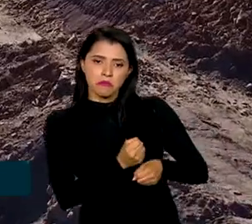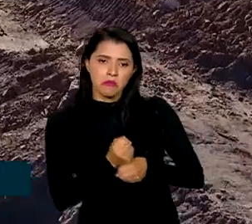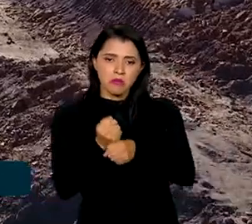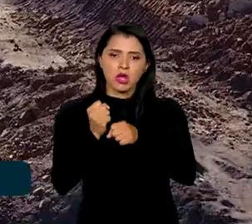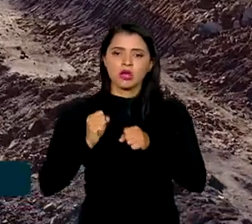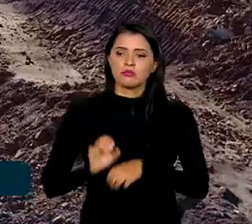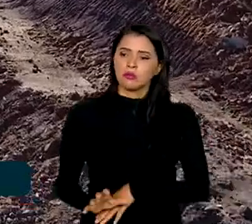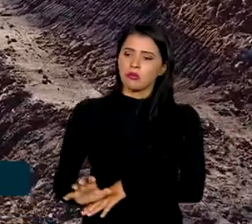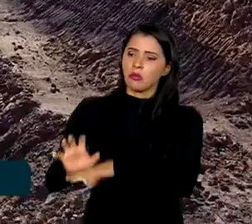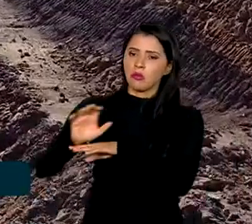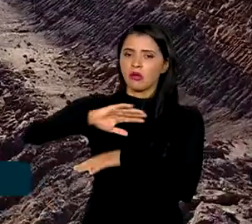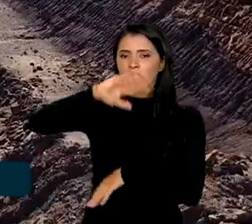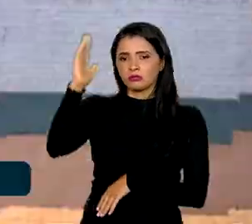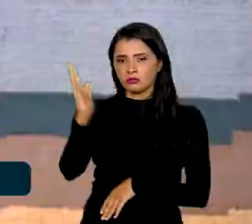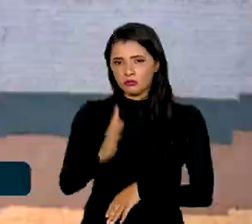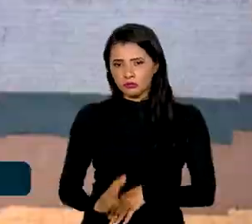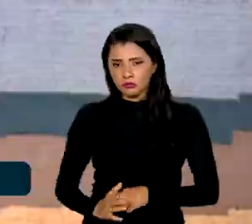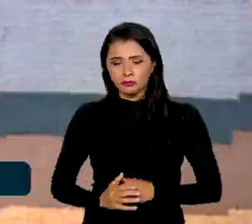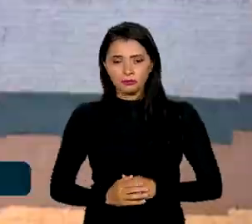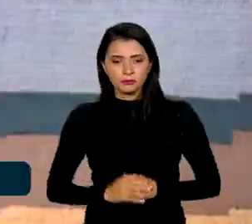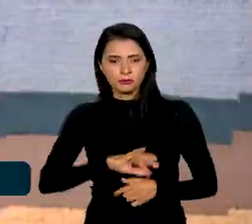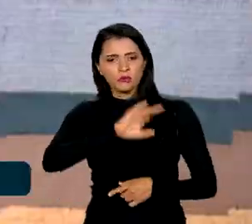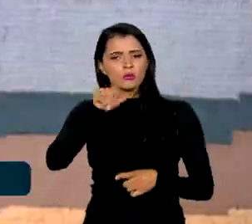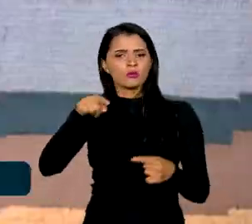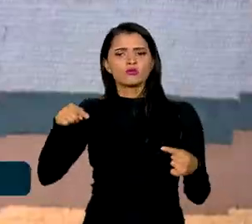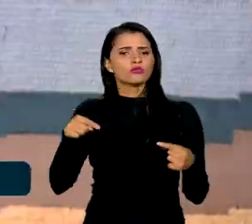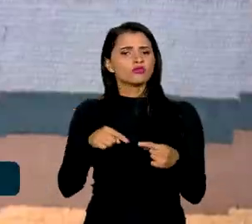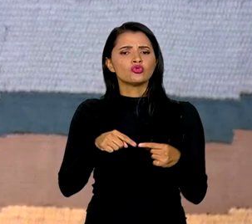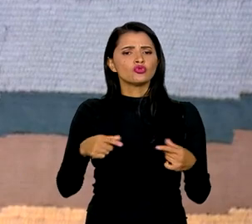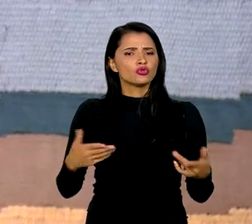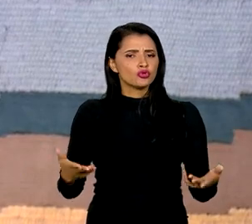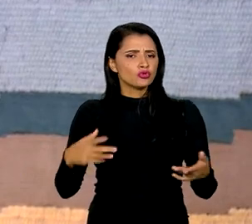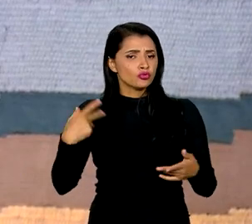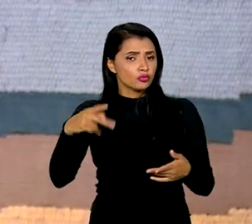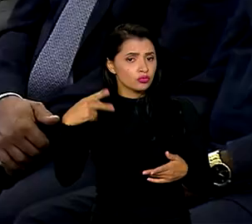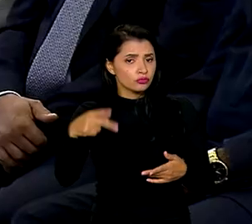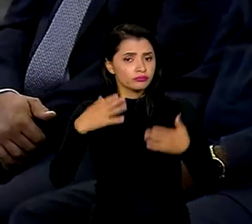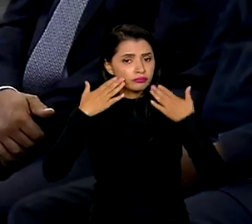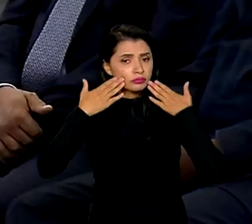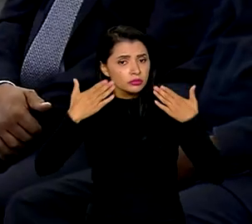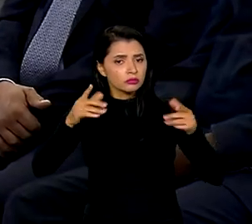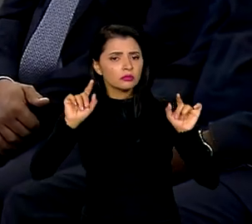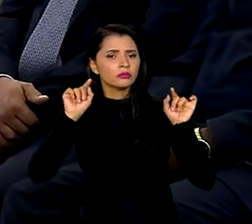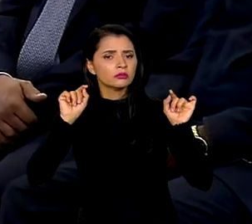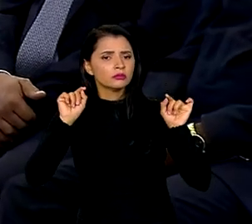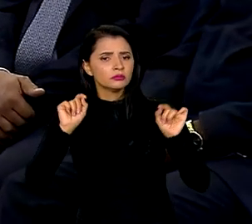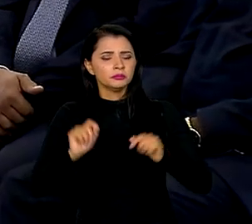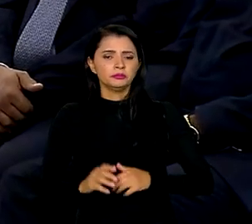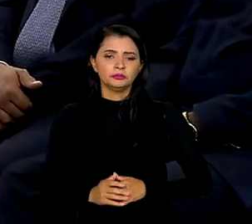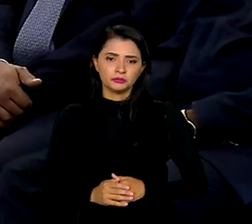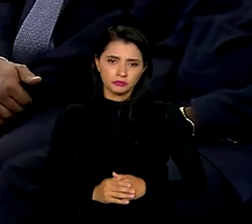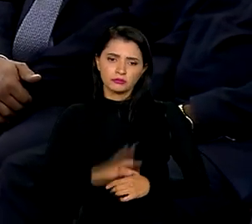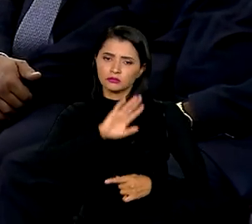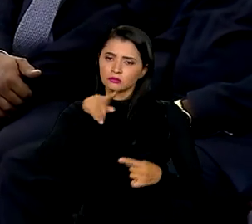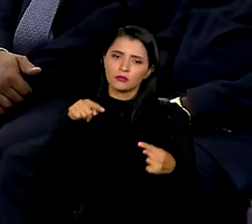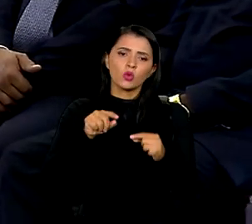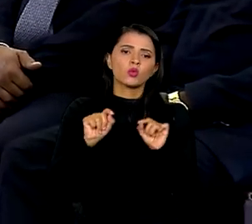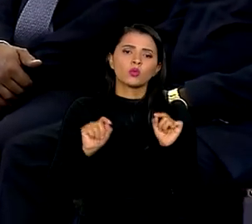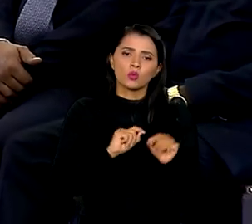todos os estados brasileiros. O objetivo desta apresentação visa